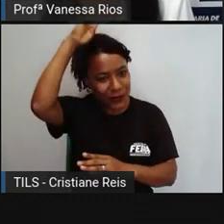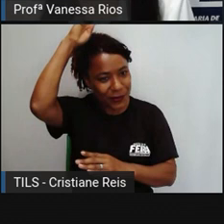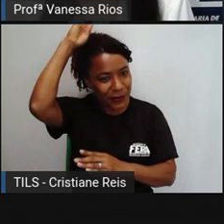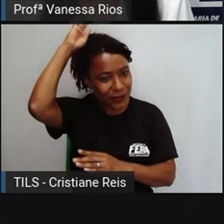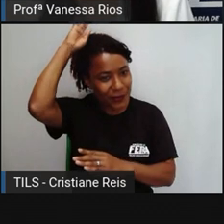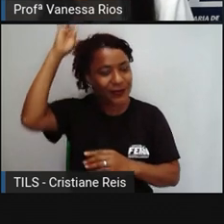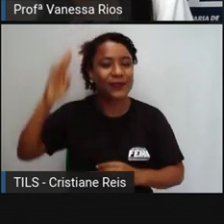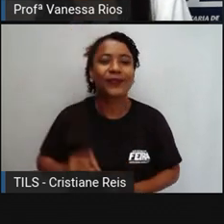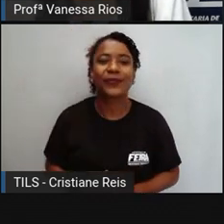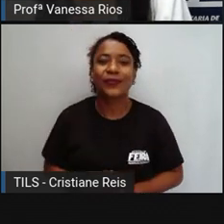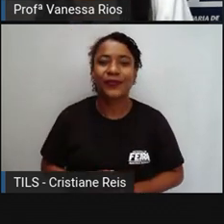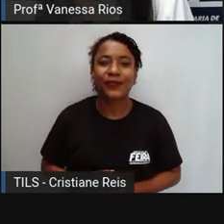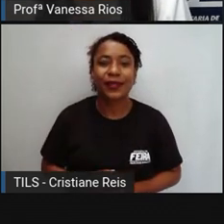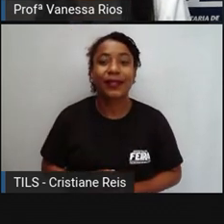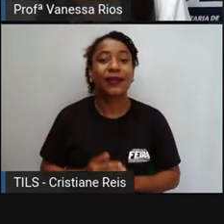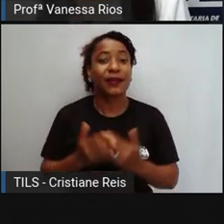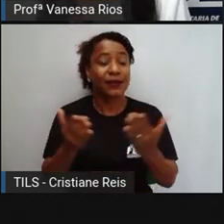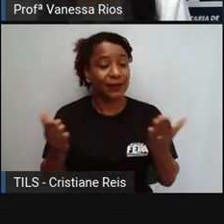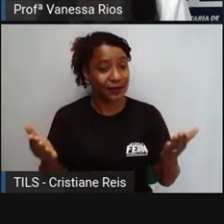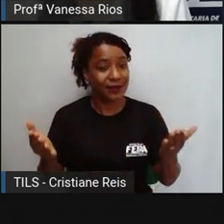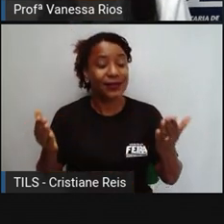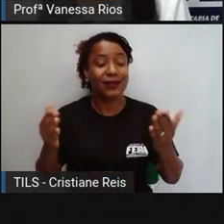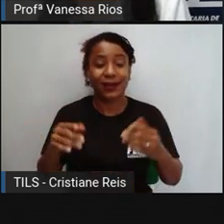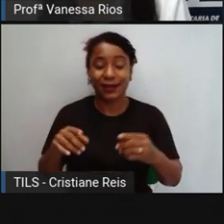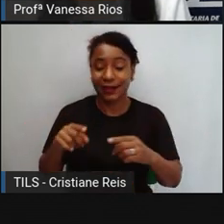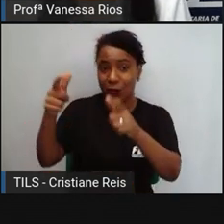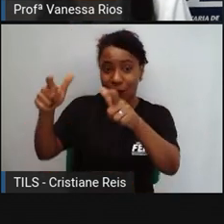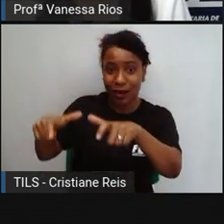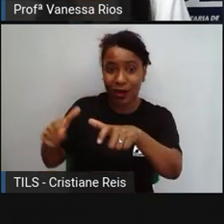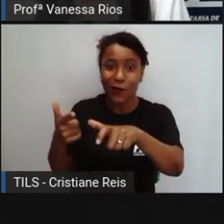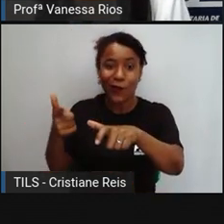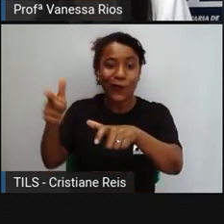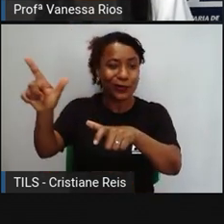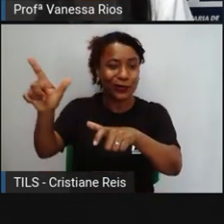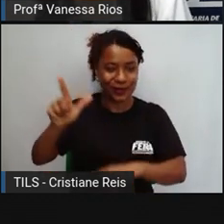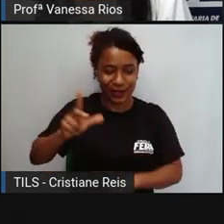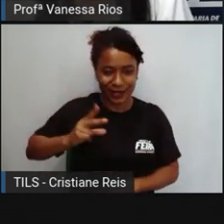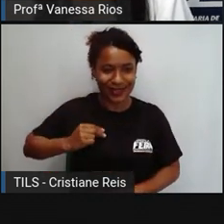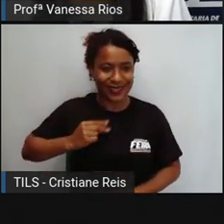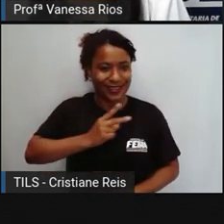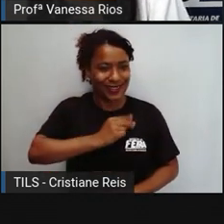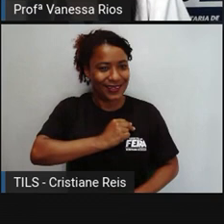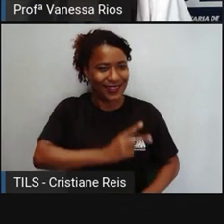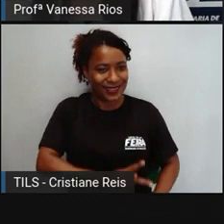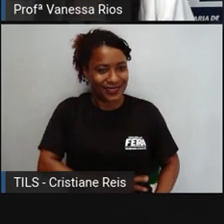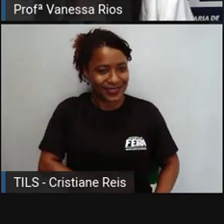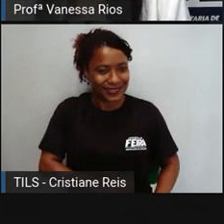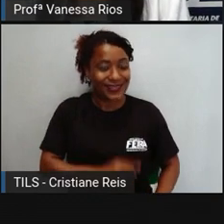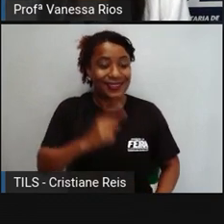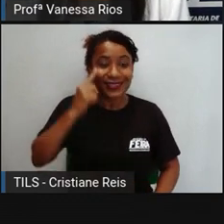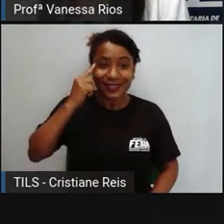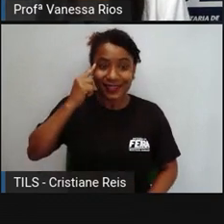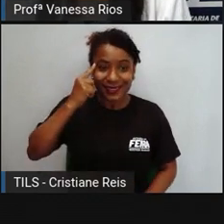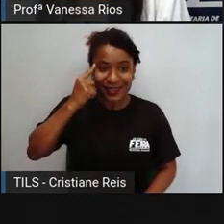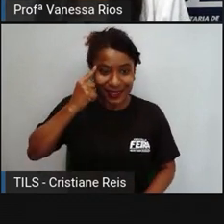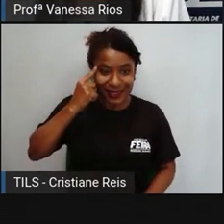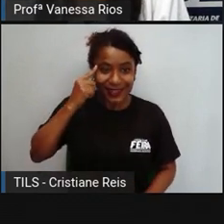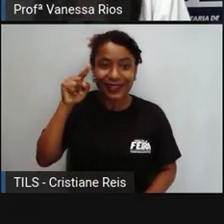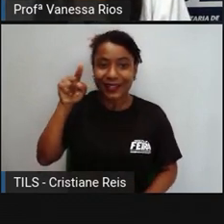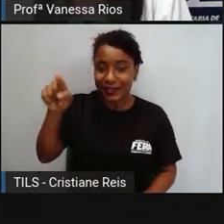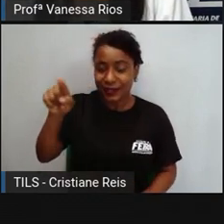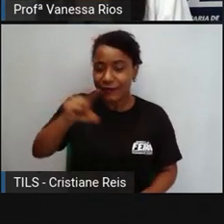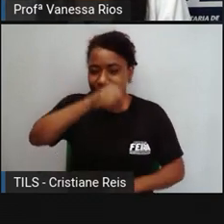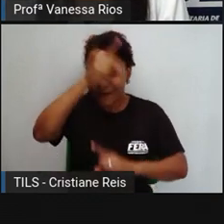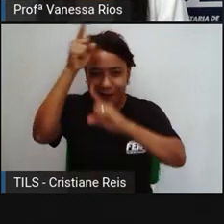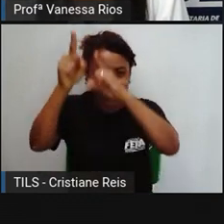E aí a escrita também surge lá na China, né, a China aí como inventora de